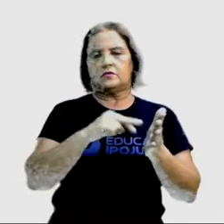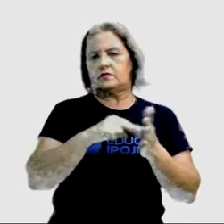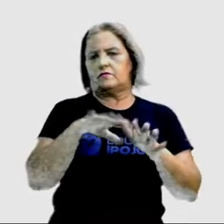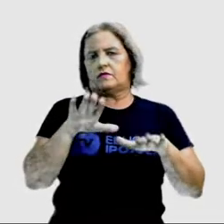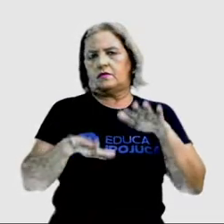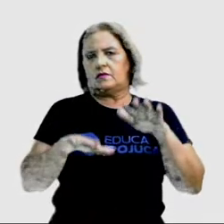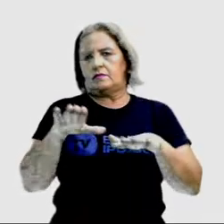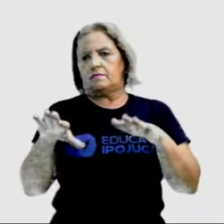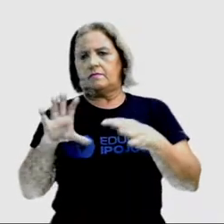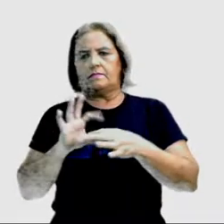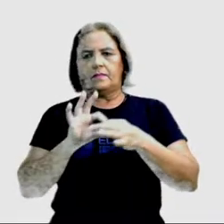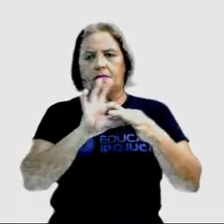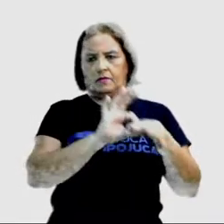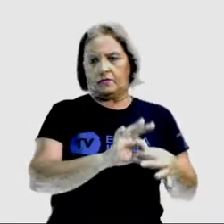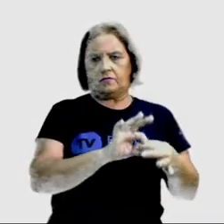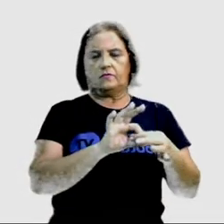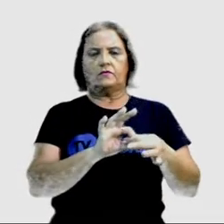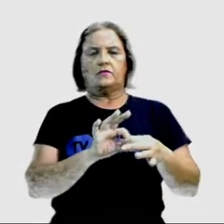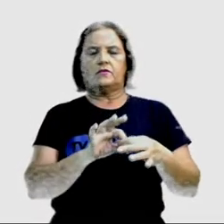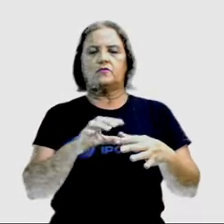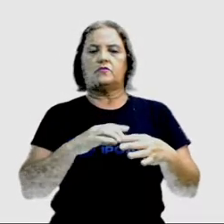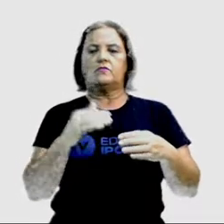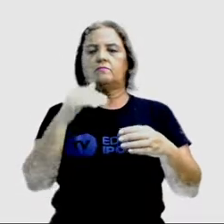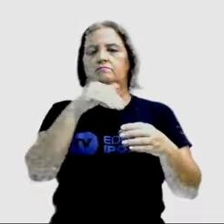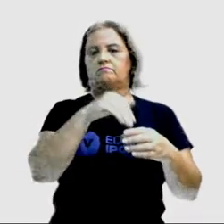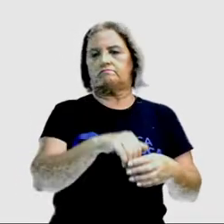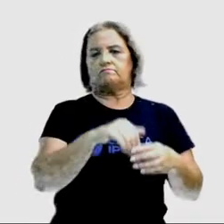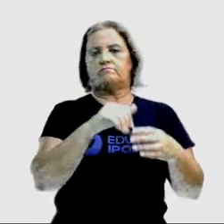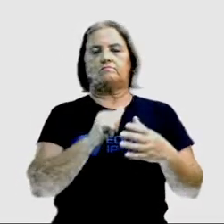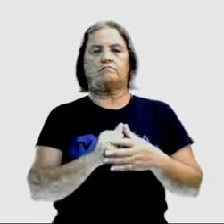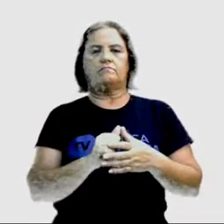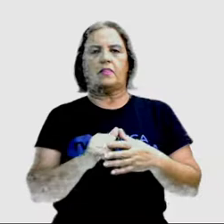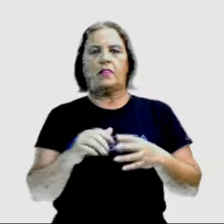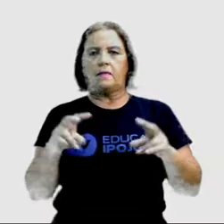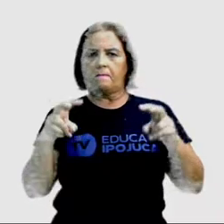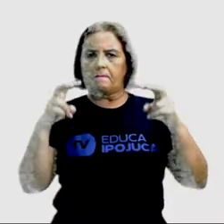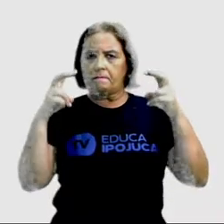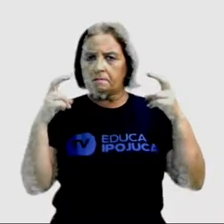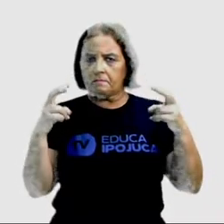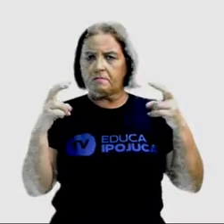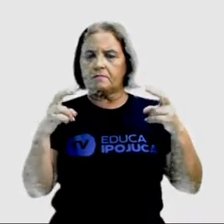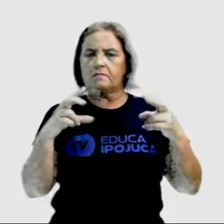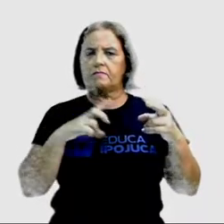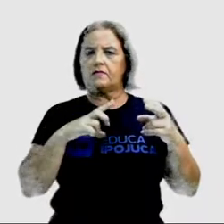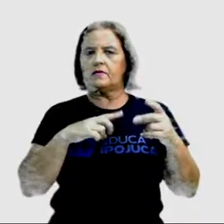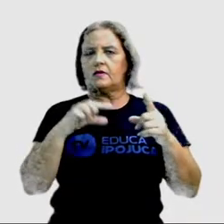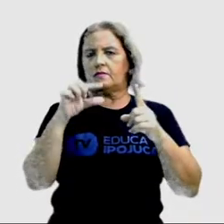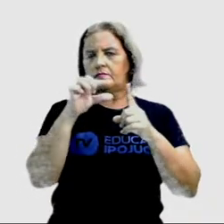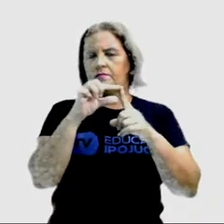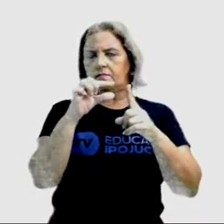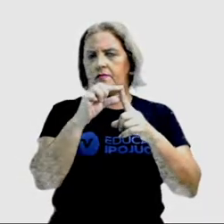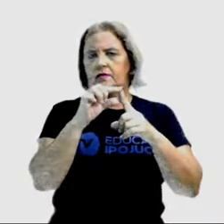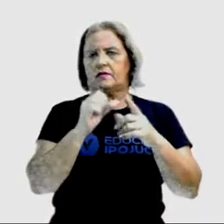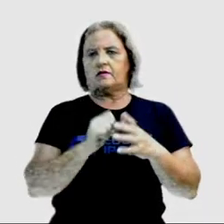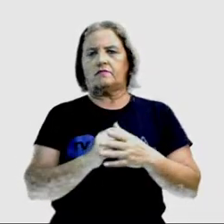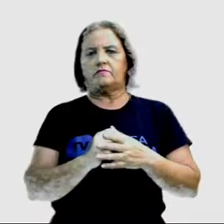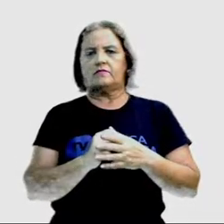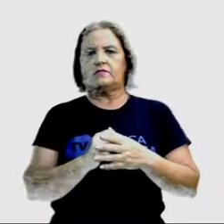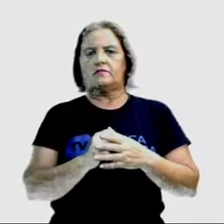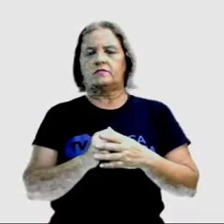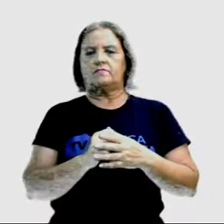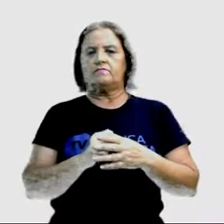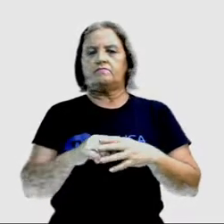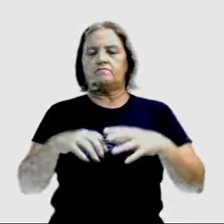dependendo do contexto onde ela foi inserida. Percebam que a palavra season, para temporada